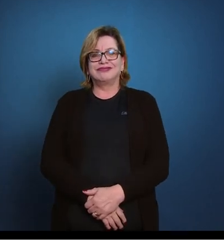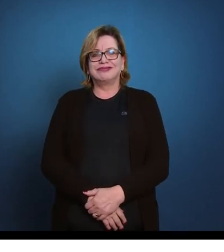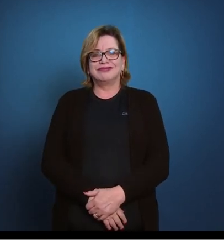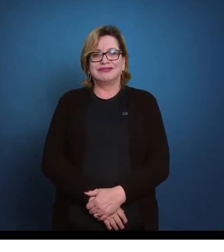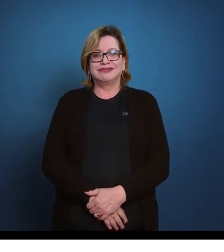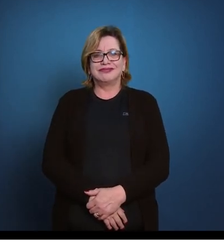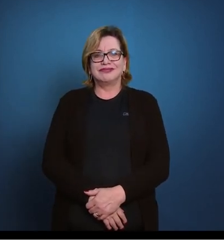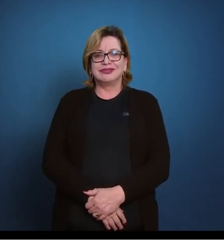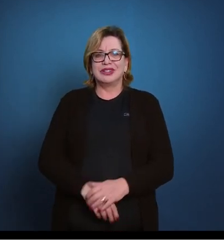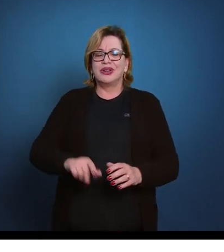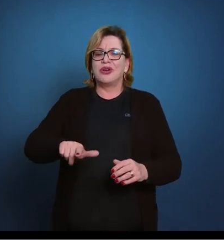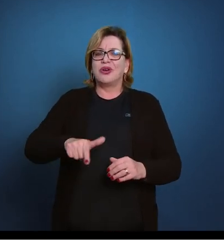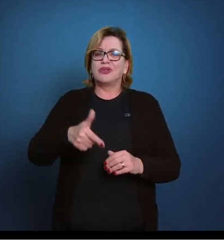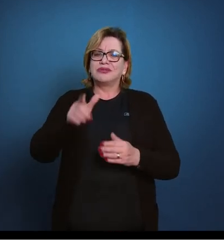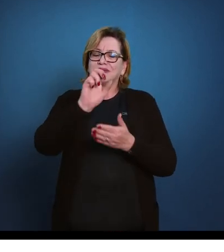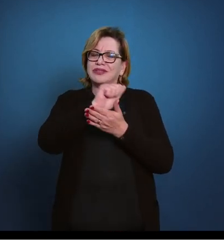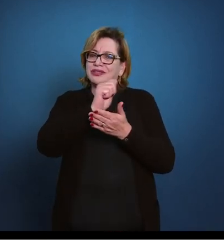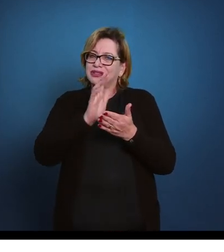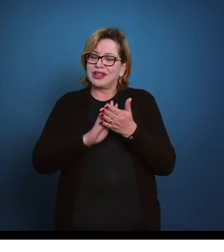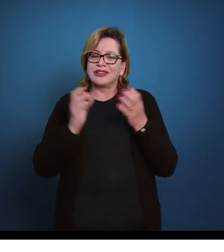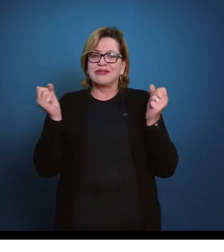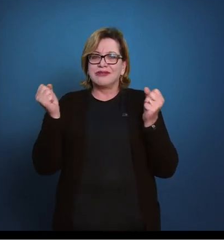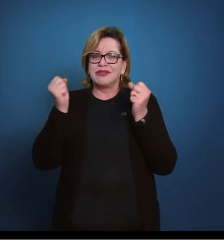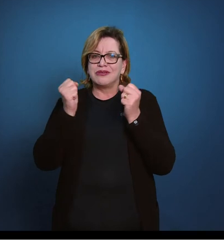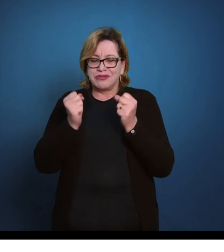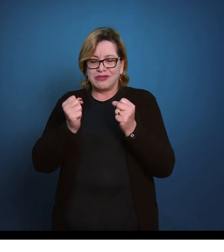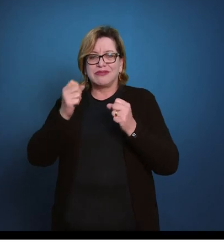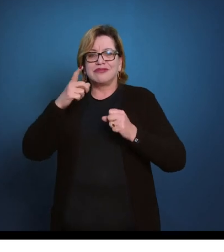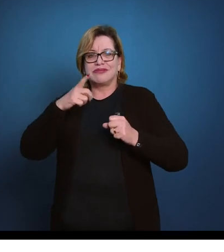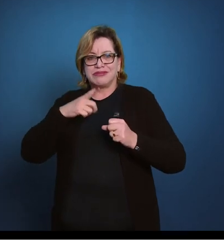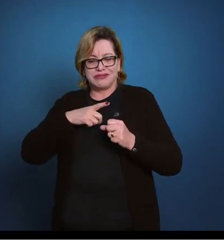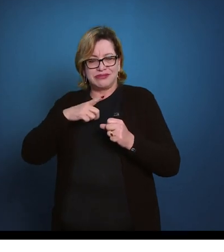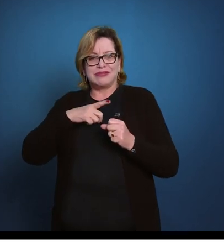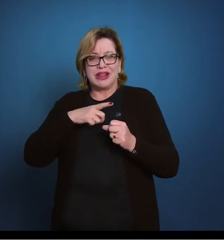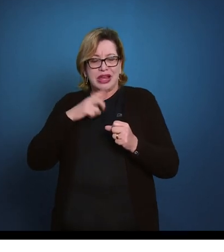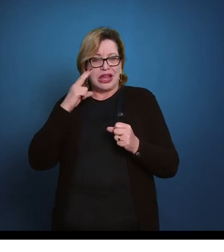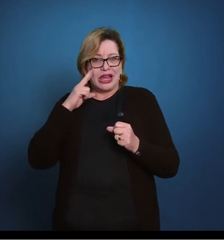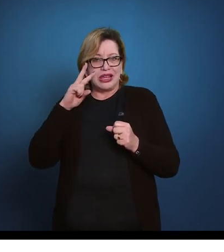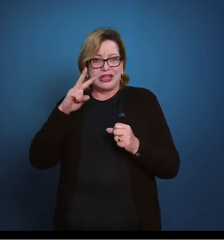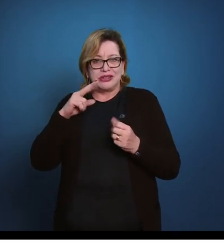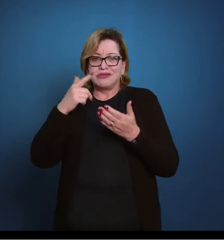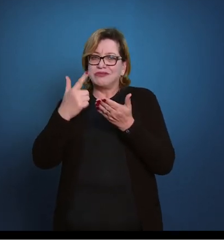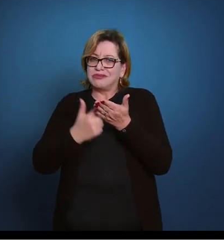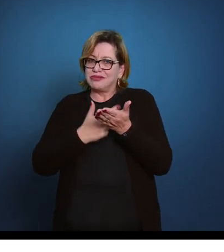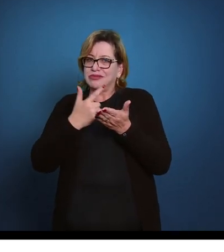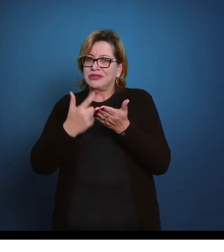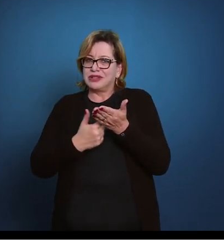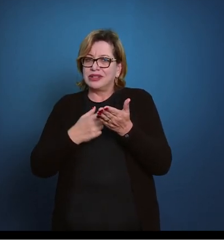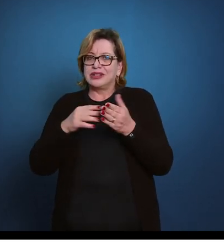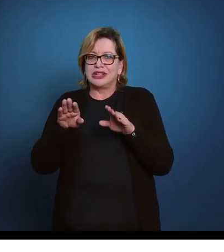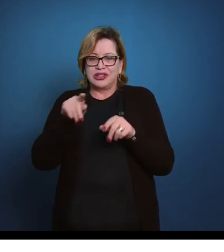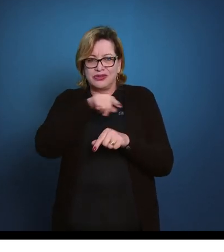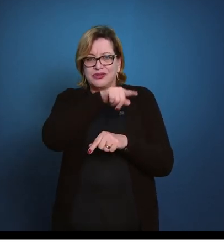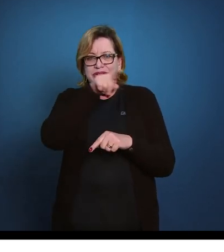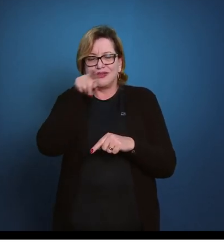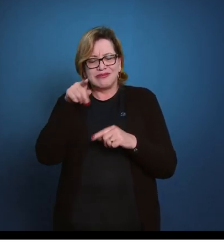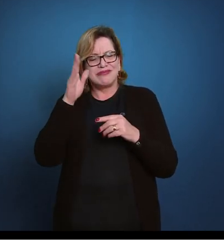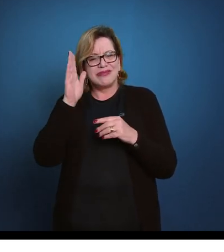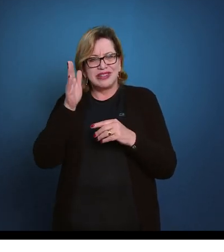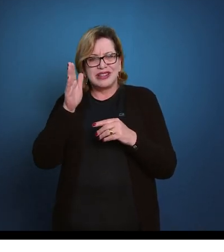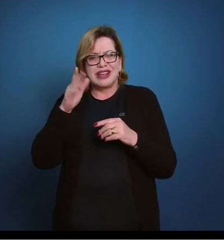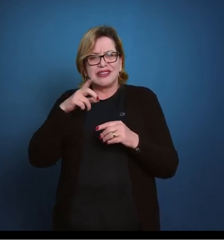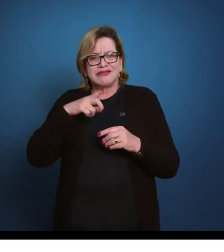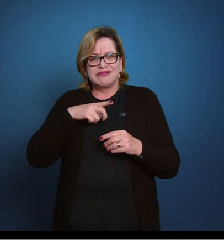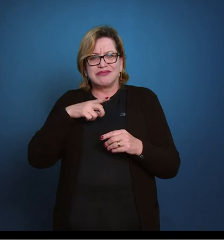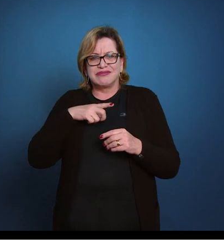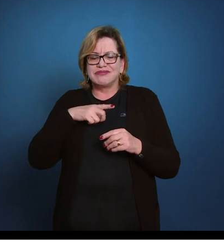Outros alongamentos podem ser facilmente encontrados em livros e, certamente, vocês já tiveram alguma